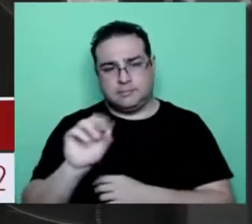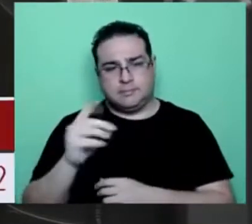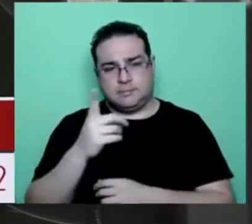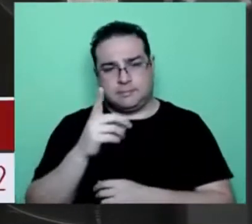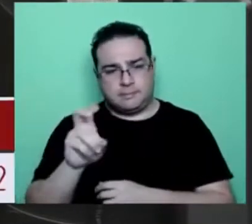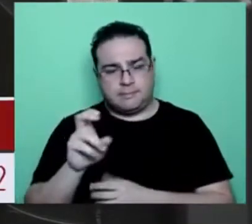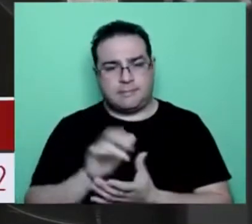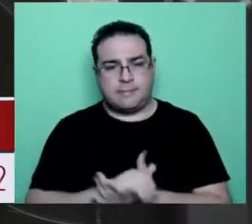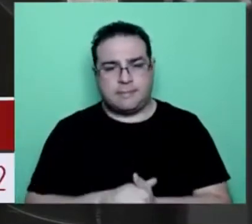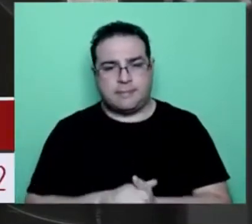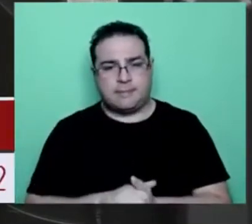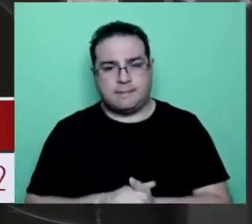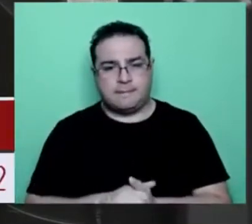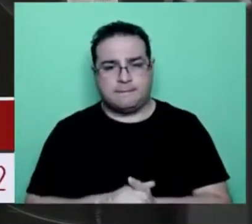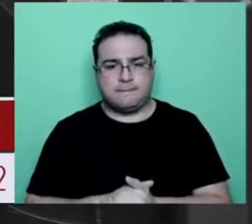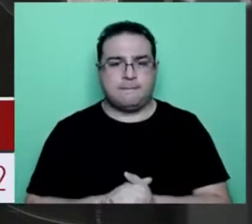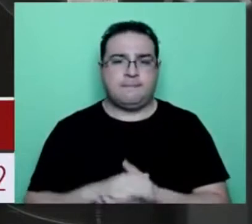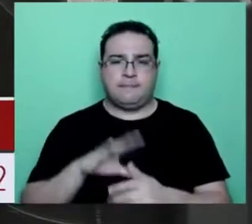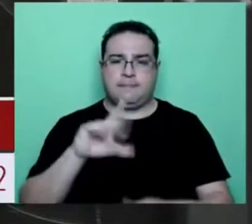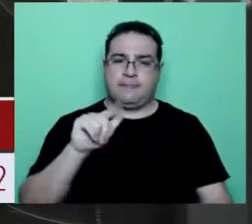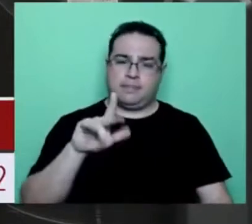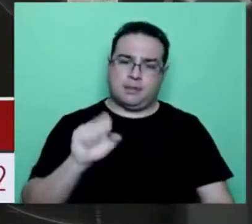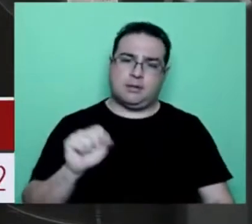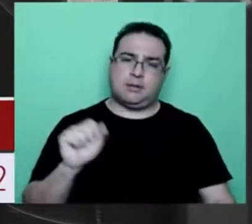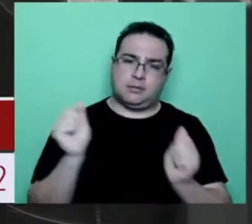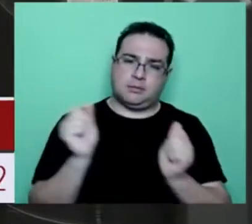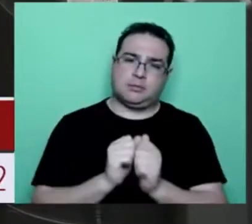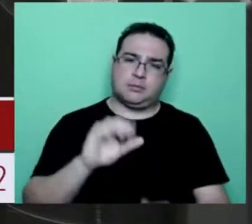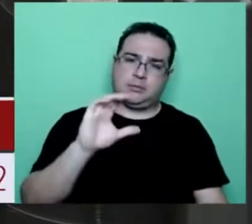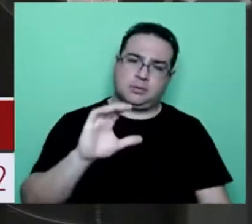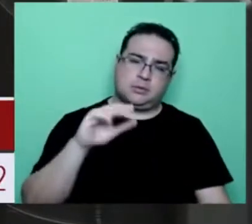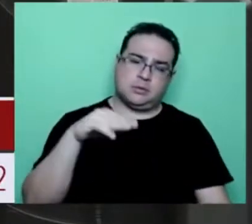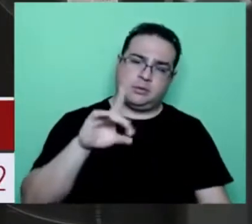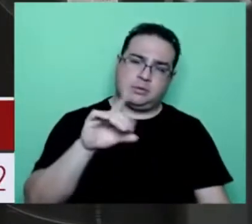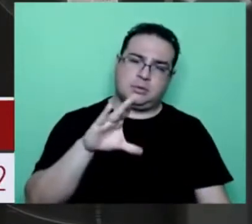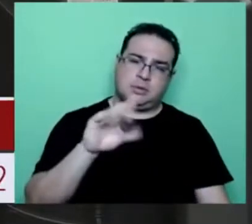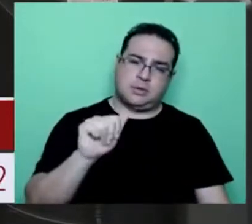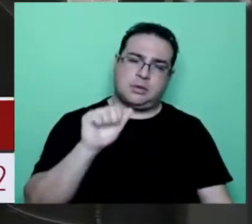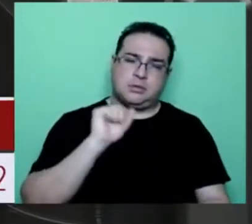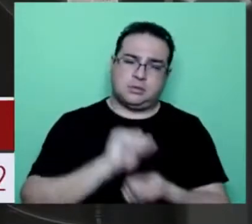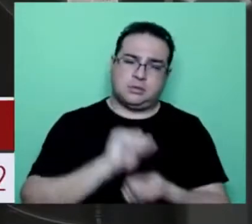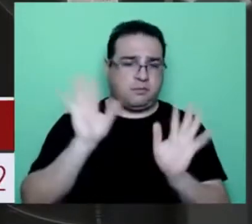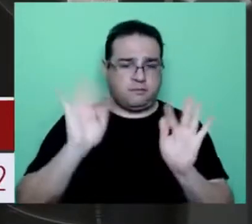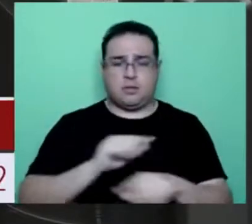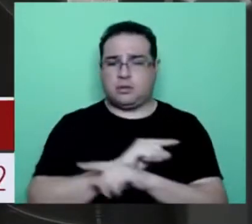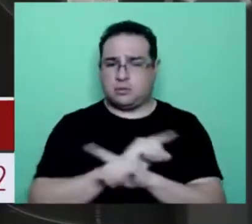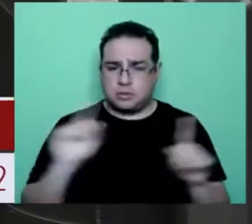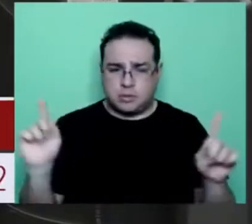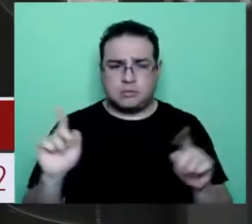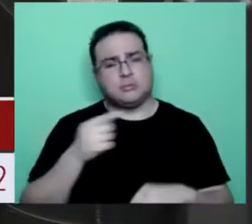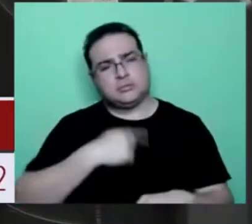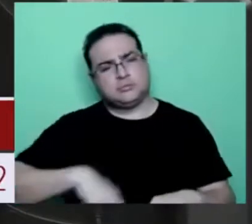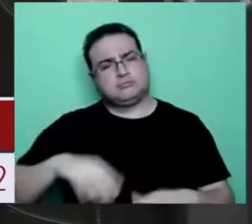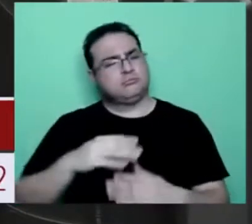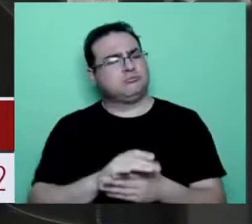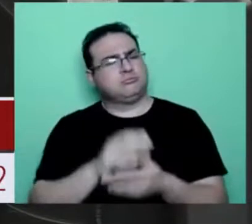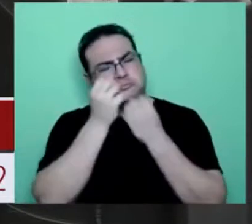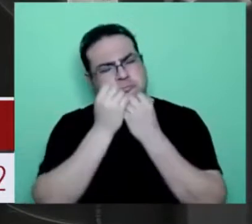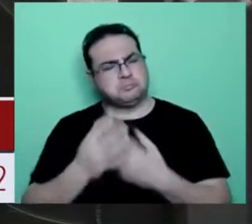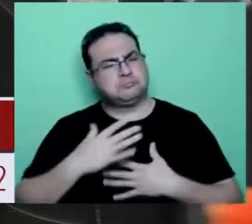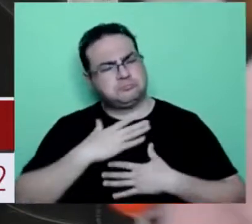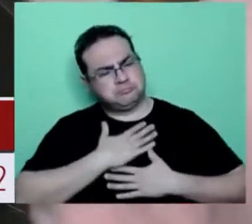por um cargo junto ao CMDSA, e nós estamos aqui hoje. E não acabou. É assim, é gratificante